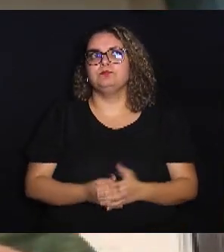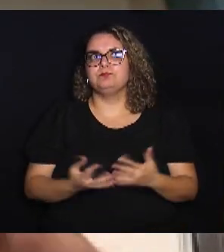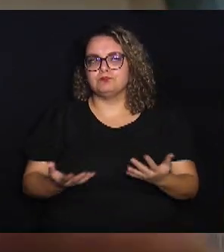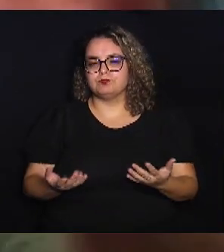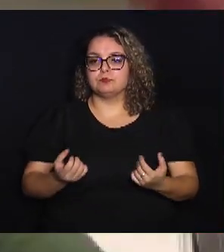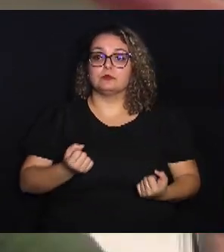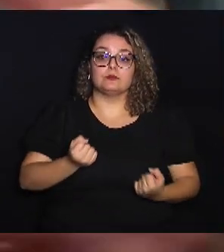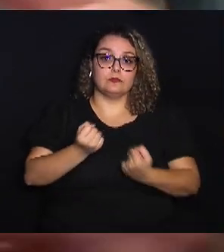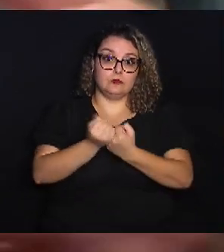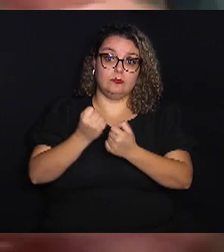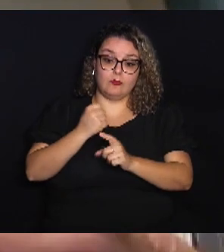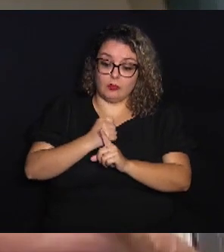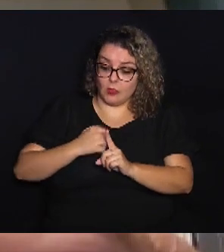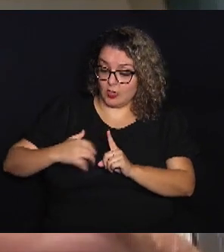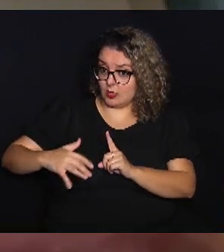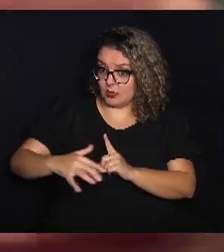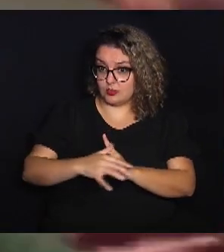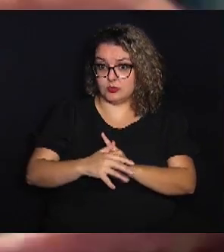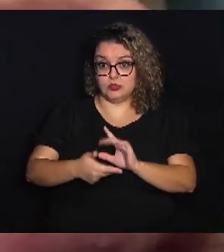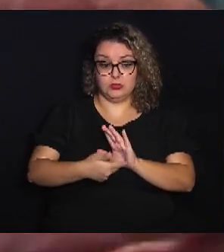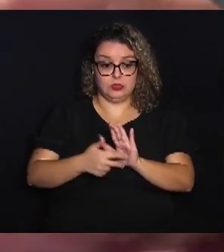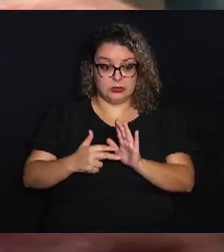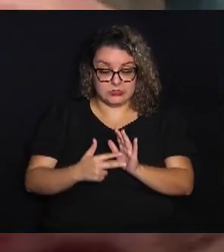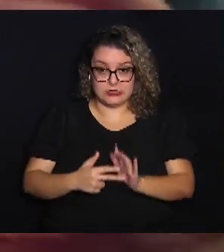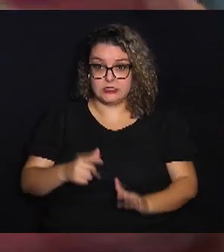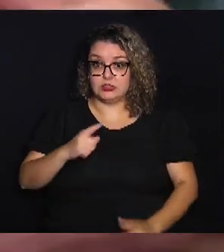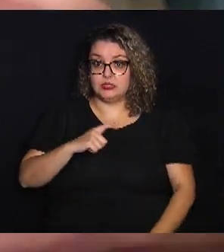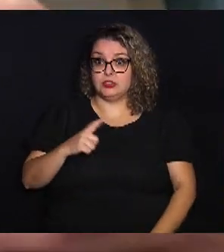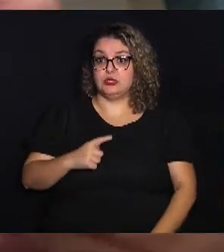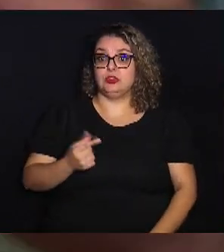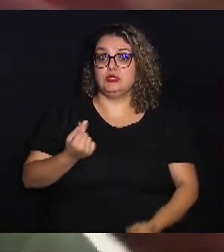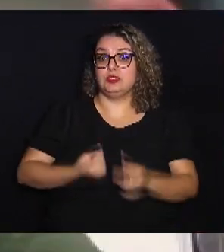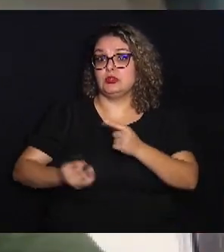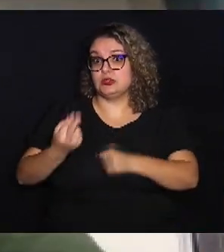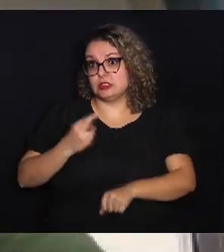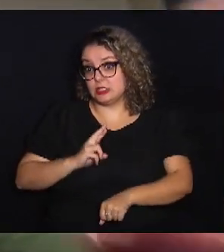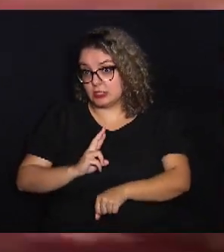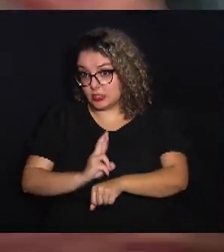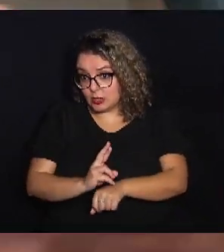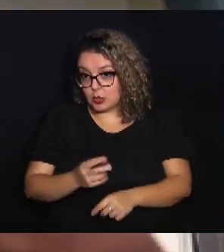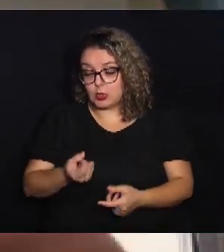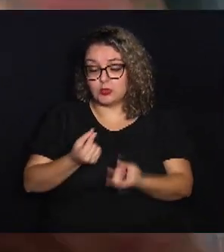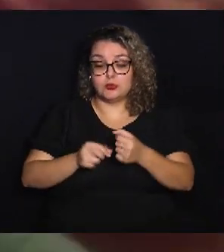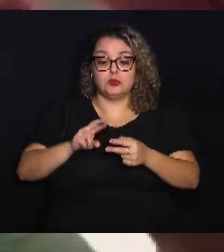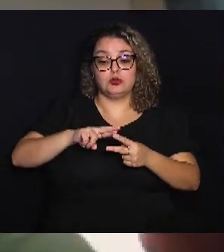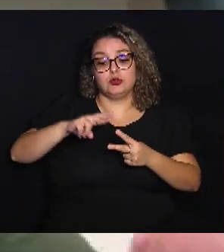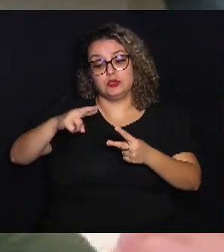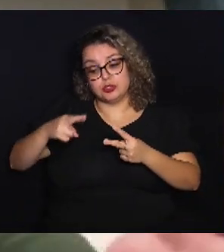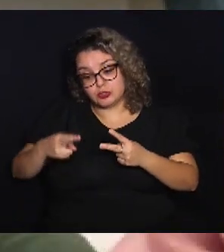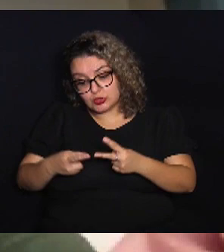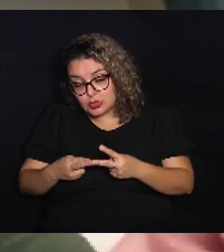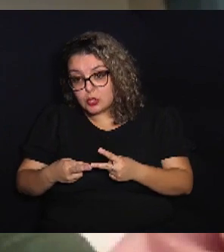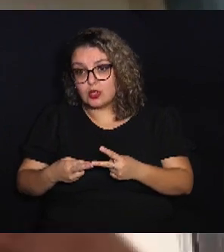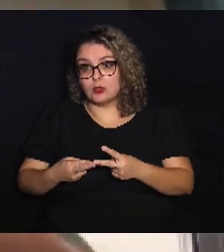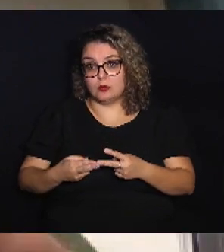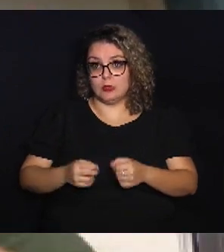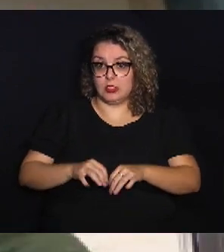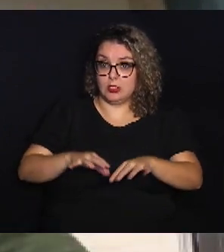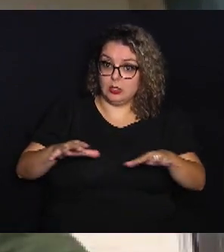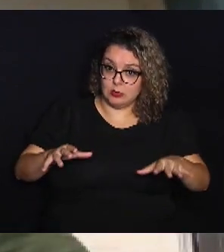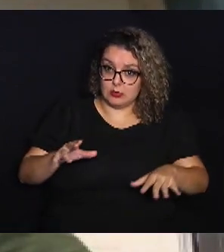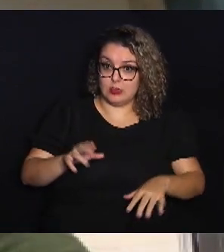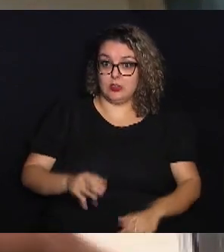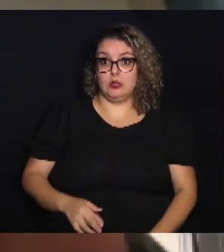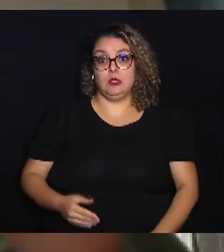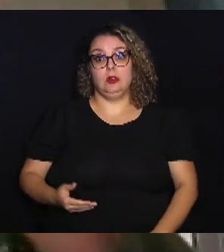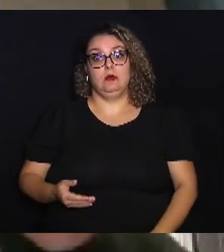O apoio da sociedade no sentido dele ter recursos, a sociedade disponibilizar recursos